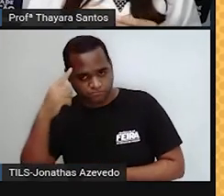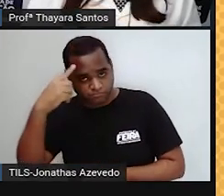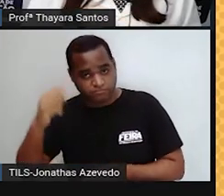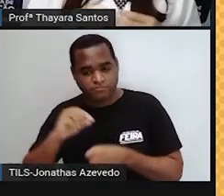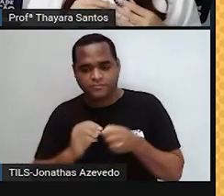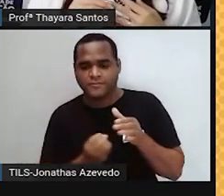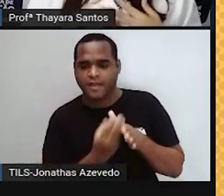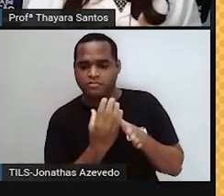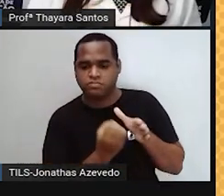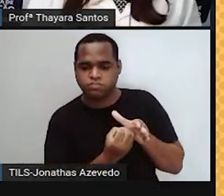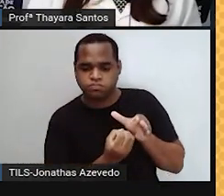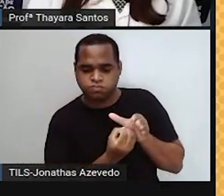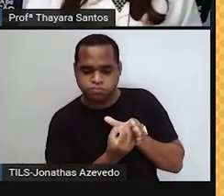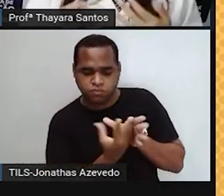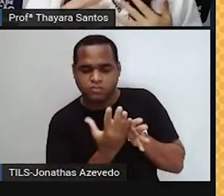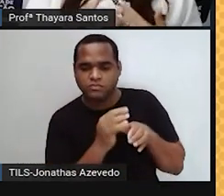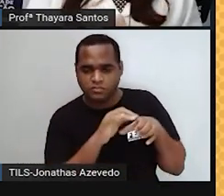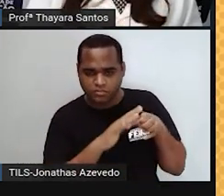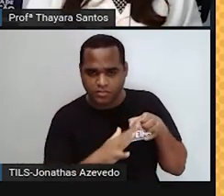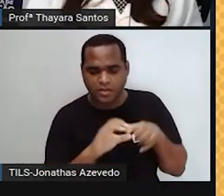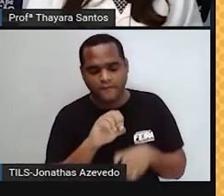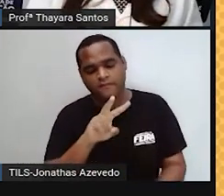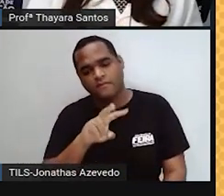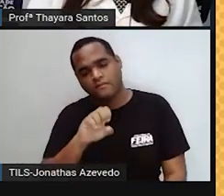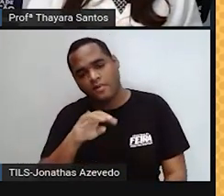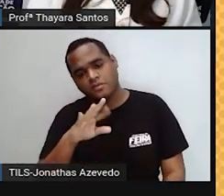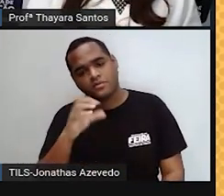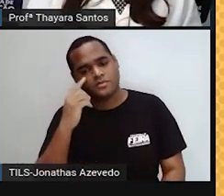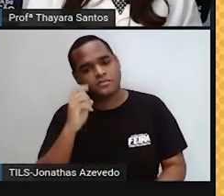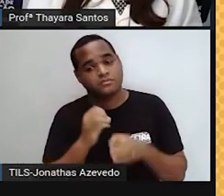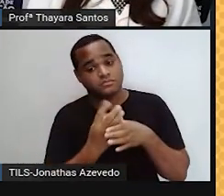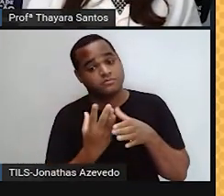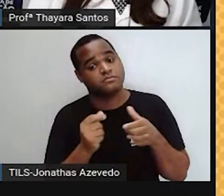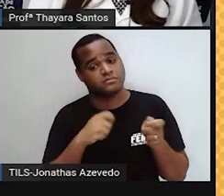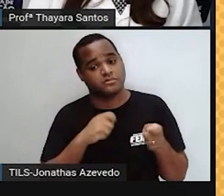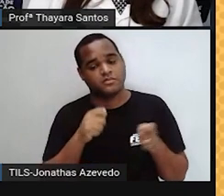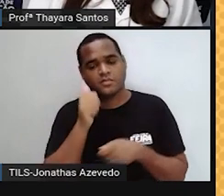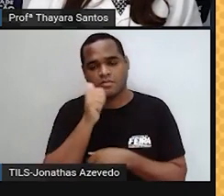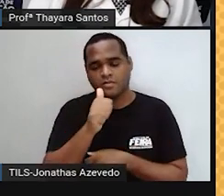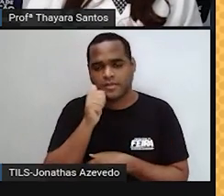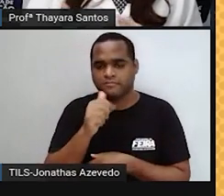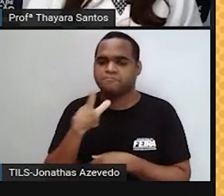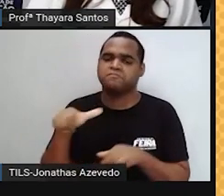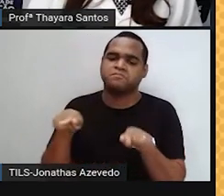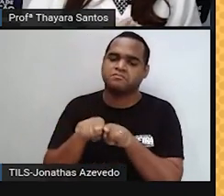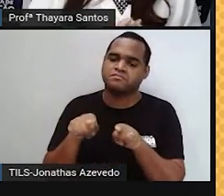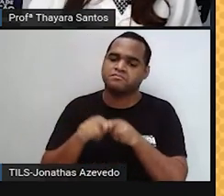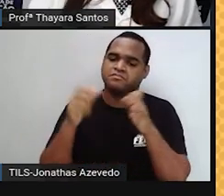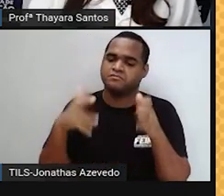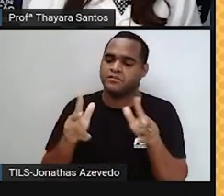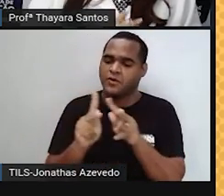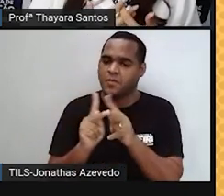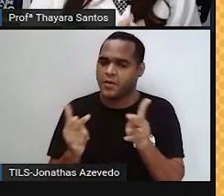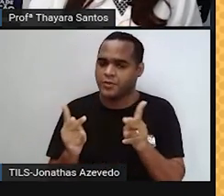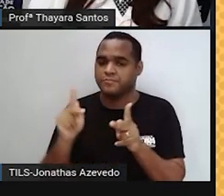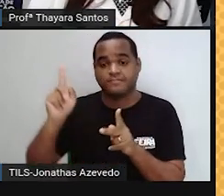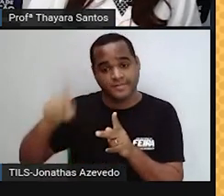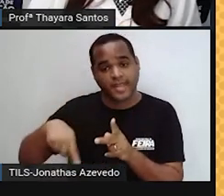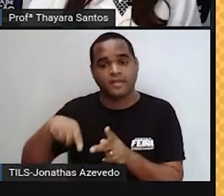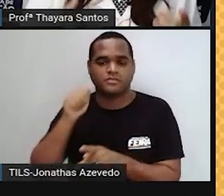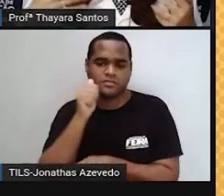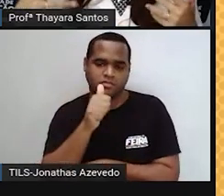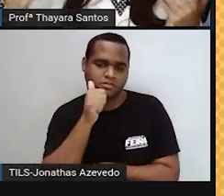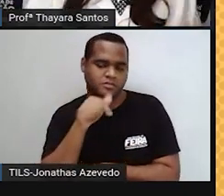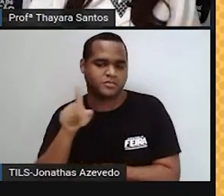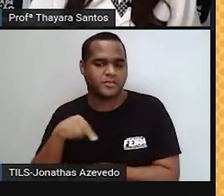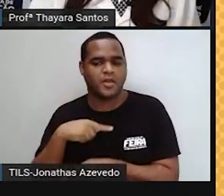reprodutivas femininas. E, além disso, é nos ovários também que é produzido o hormônio sexual feminino.